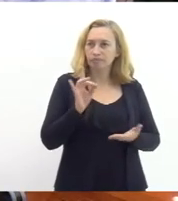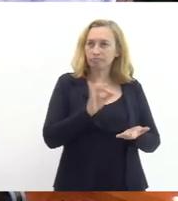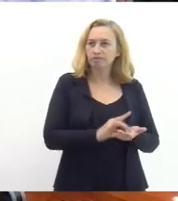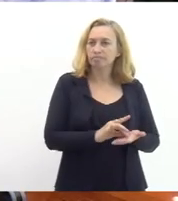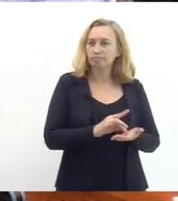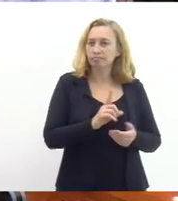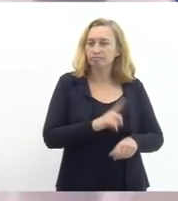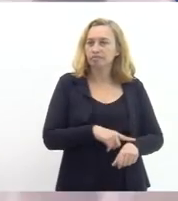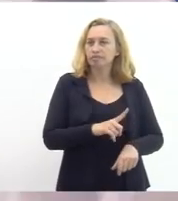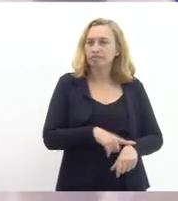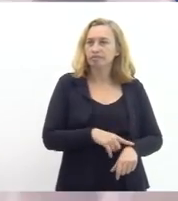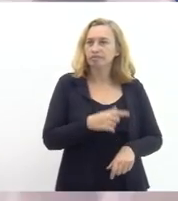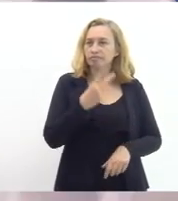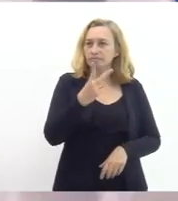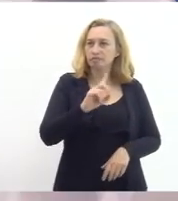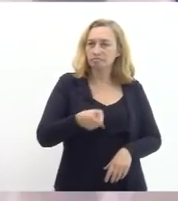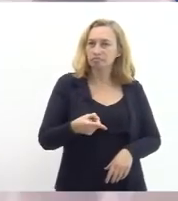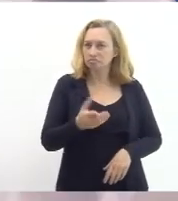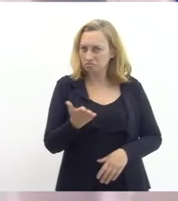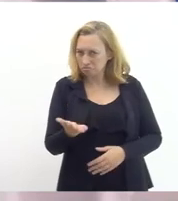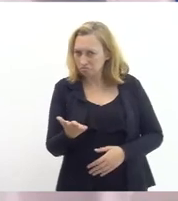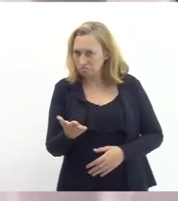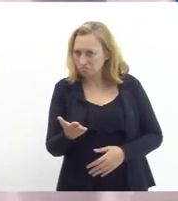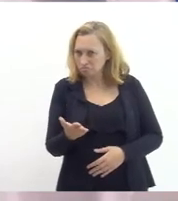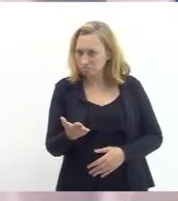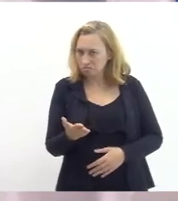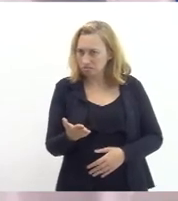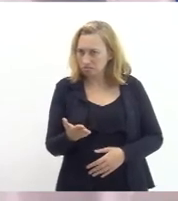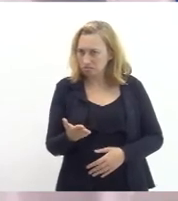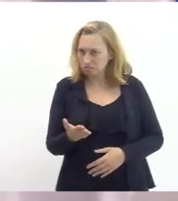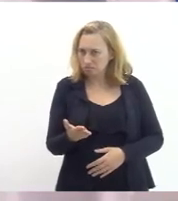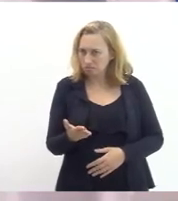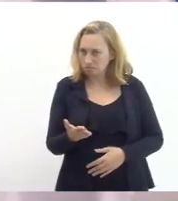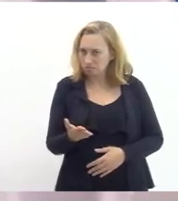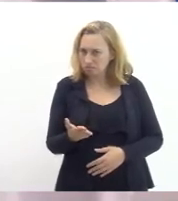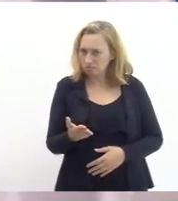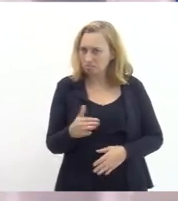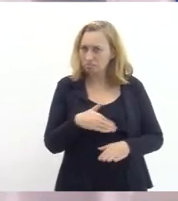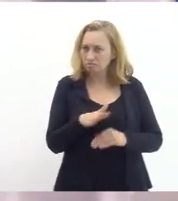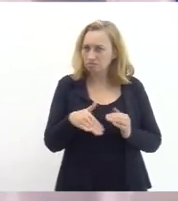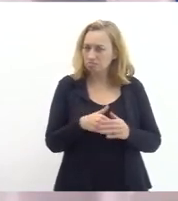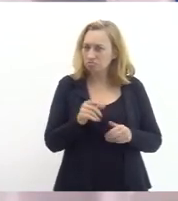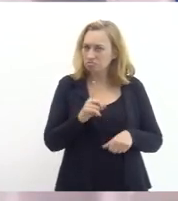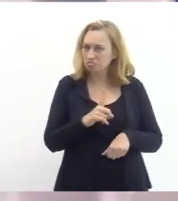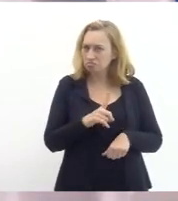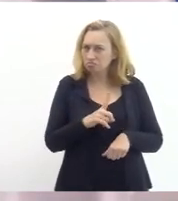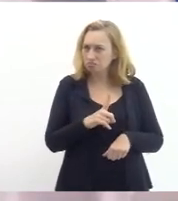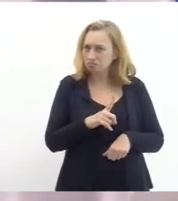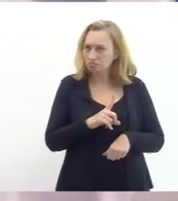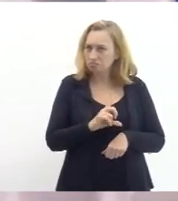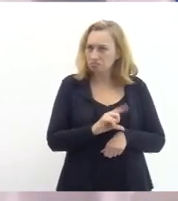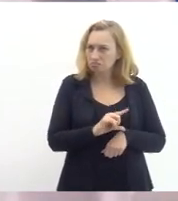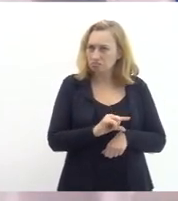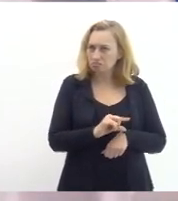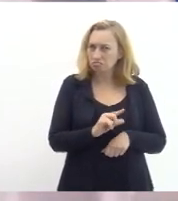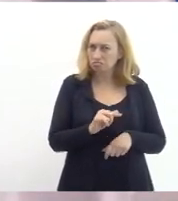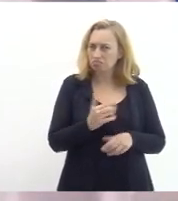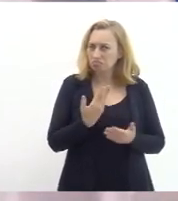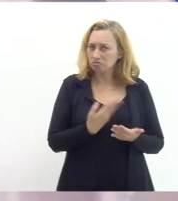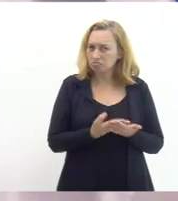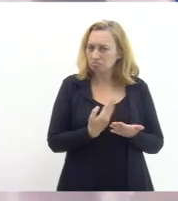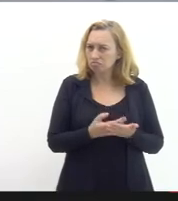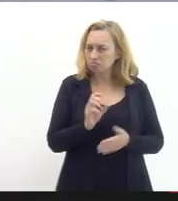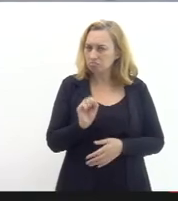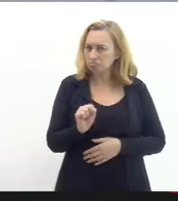momento ao redor de 2 mil porque daria para conviver todos esses tempos mais ou menos pelo que eu estou entendendo é